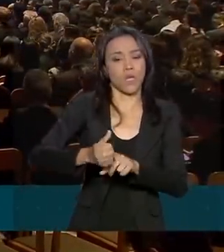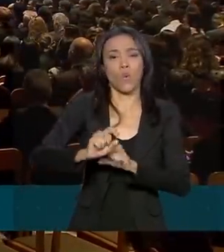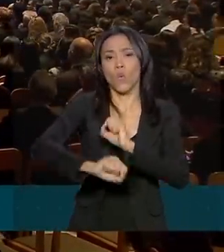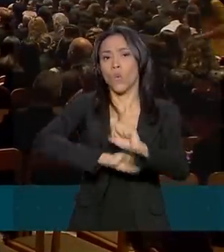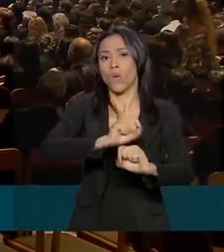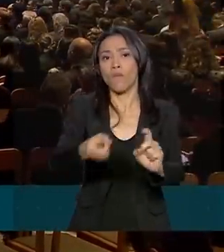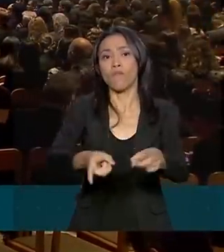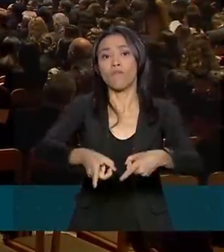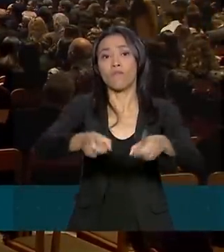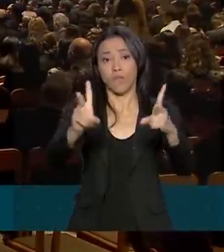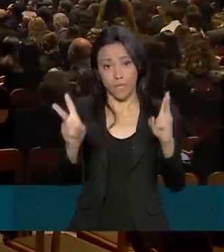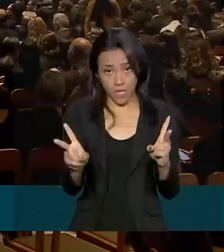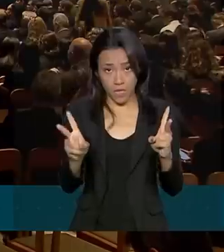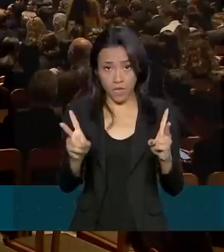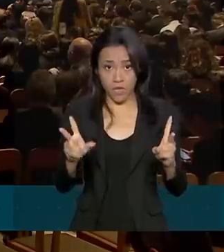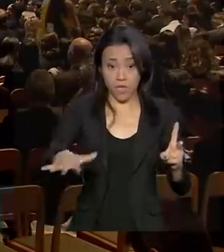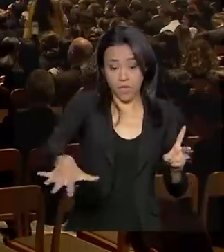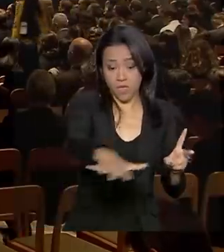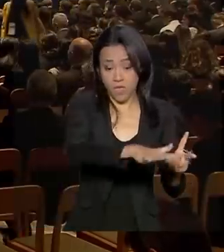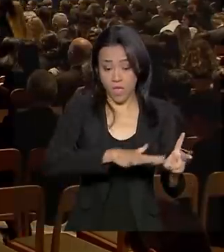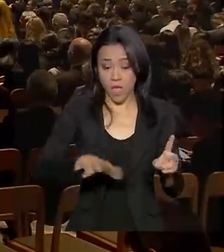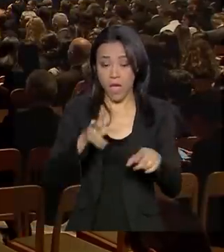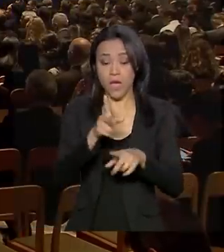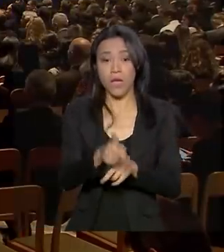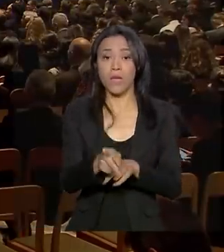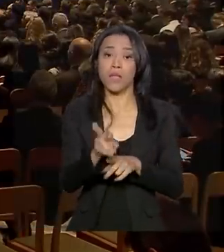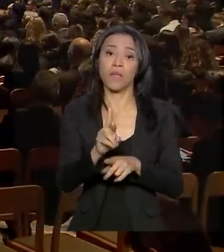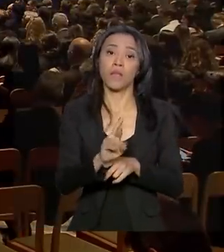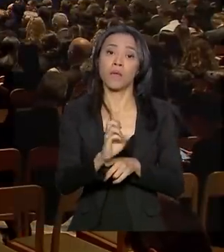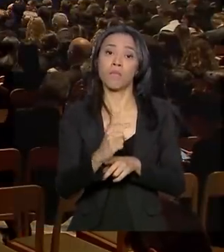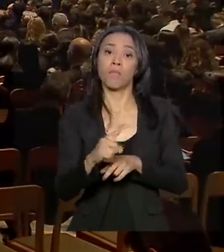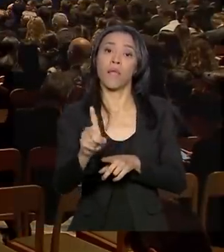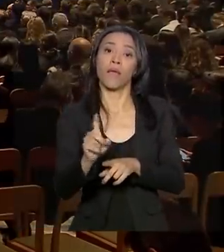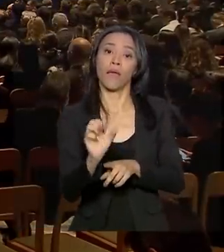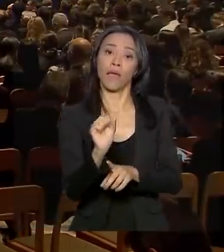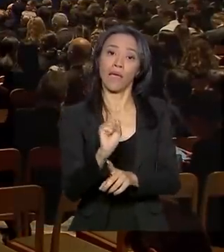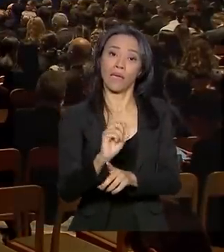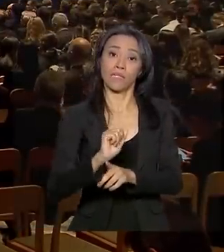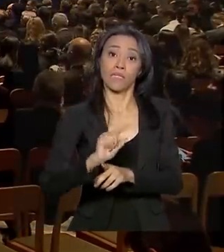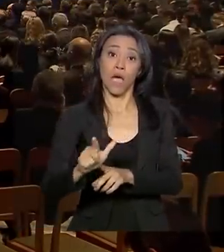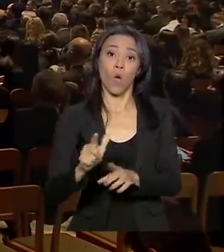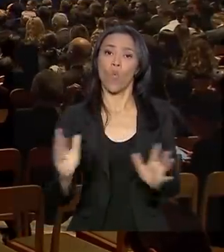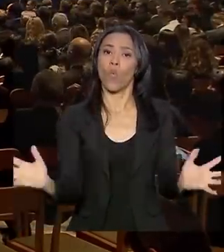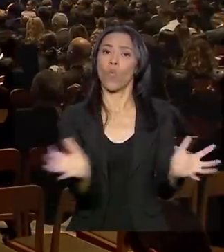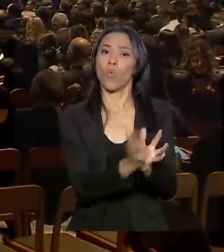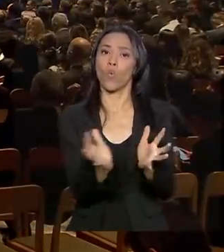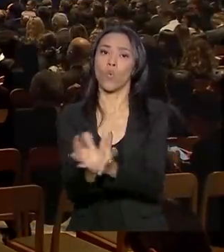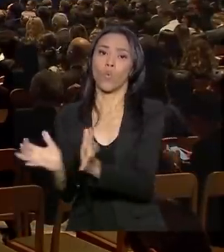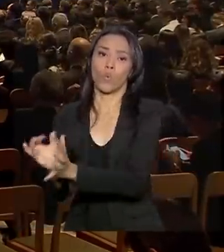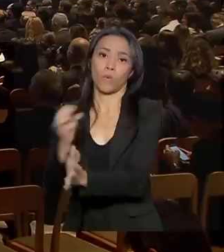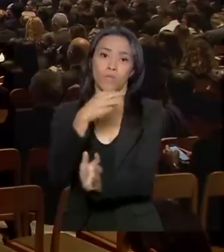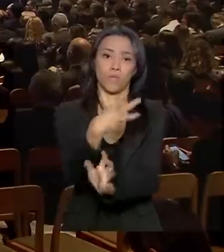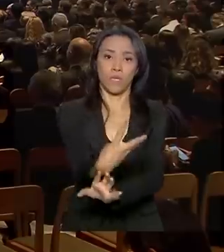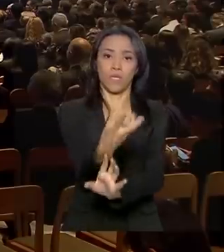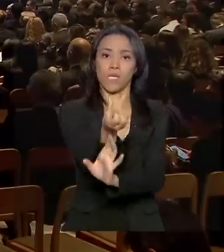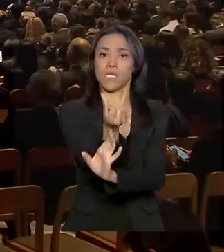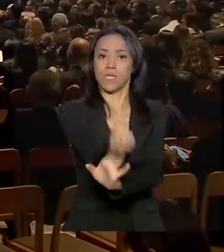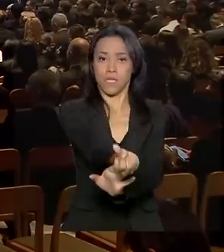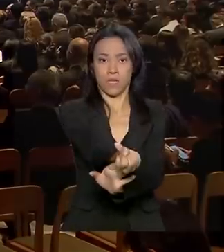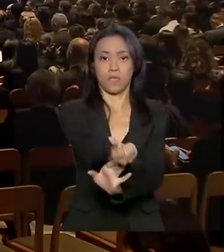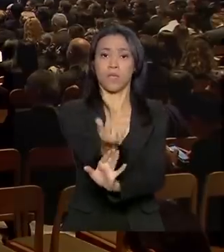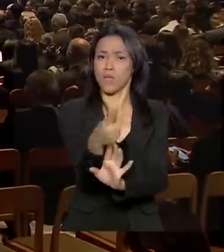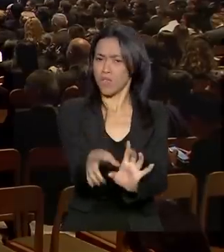do pó e sal em áreas profundas do nosso litoral. São 36 blocos que estão sendo ofertados para